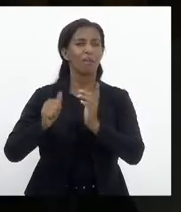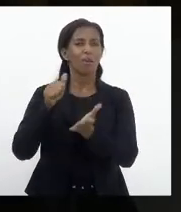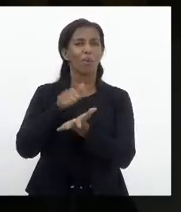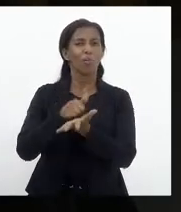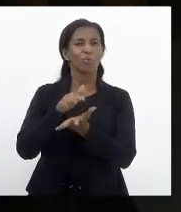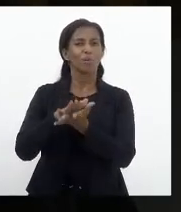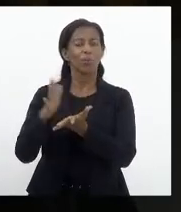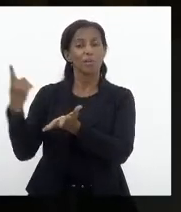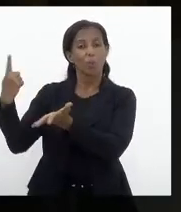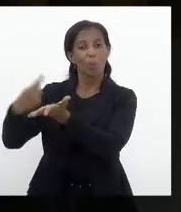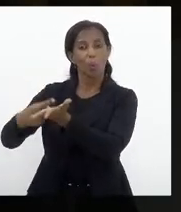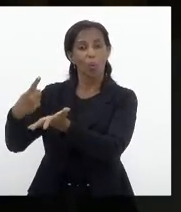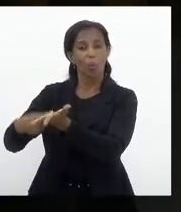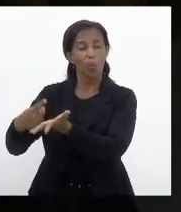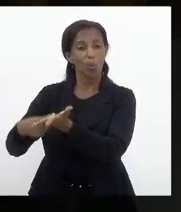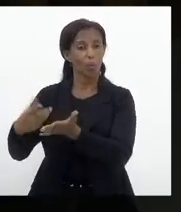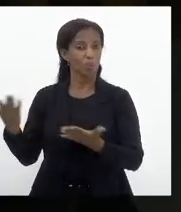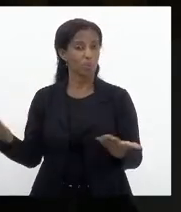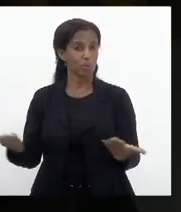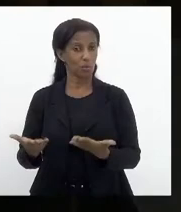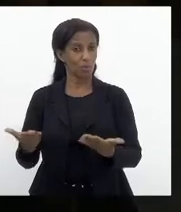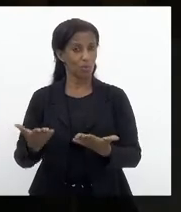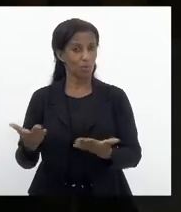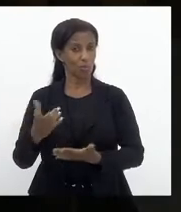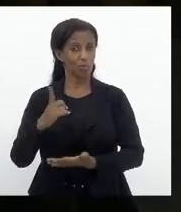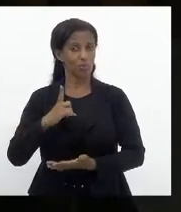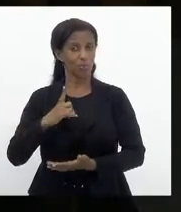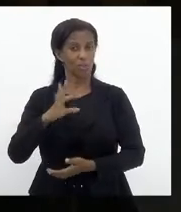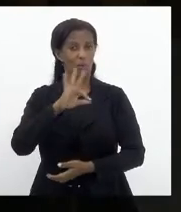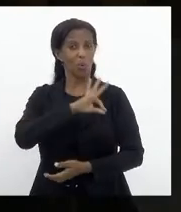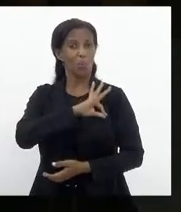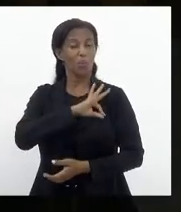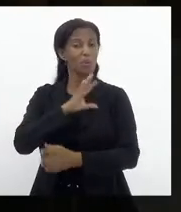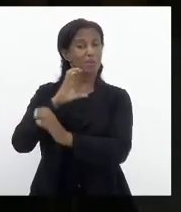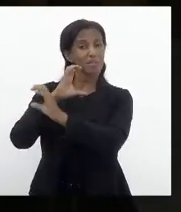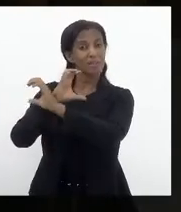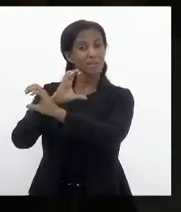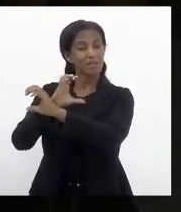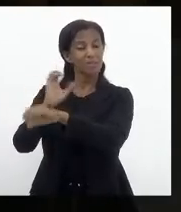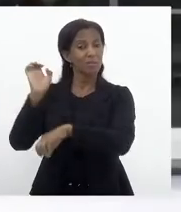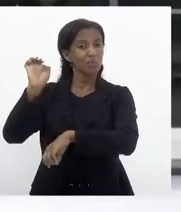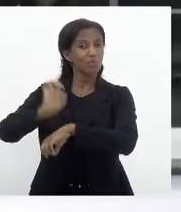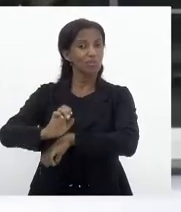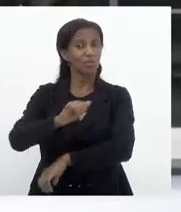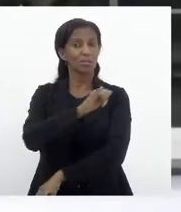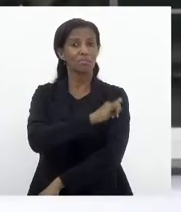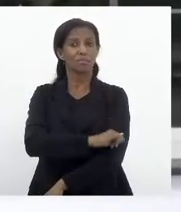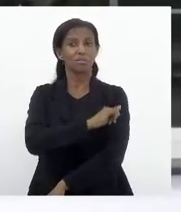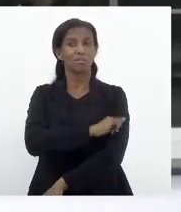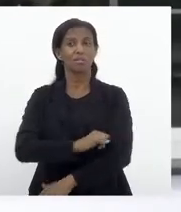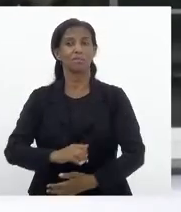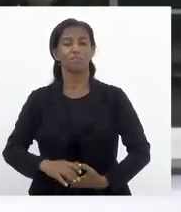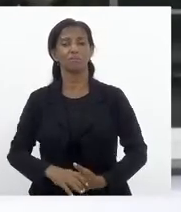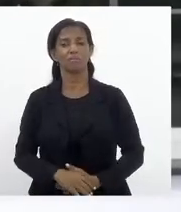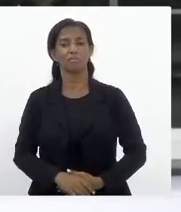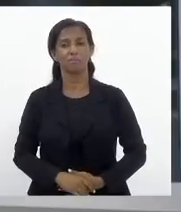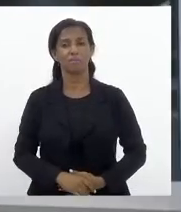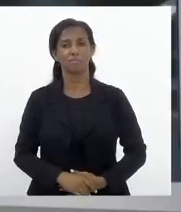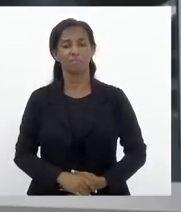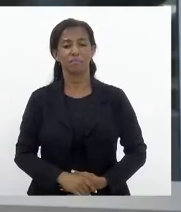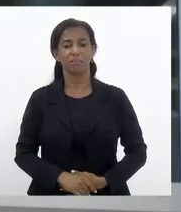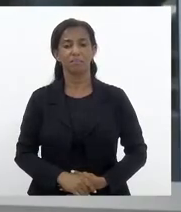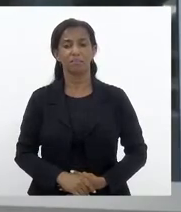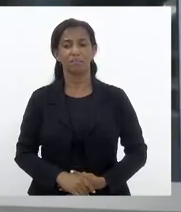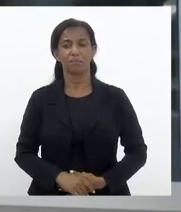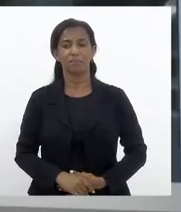compromisso que hoje está assumindo com a Polícia Civil do Estado do Rio de Janeiro. Então, eu